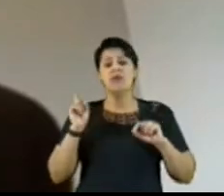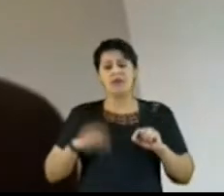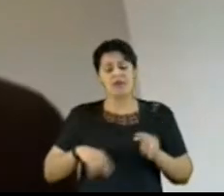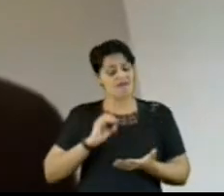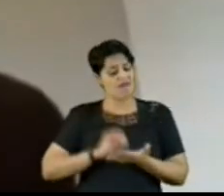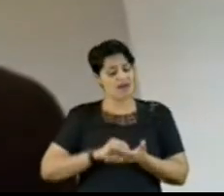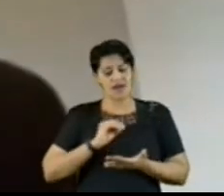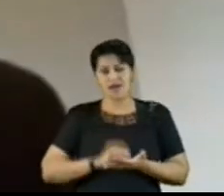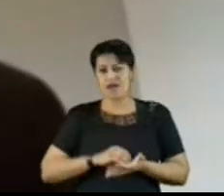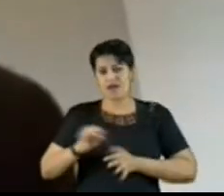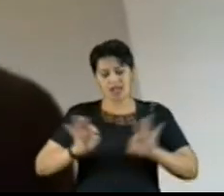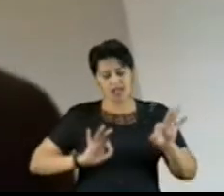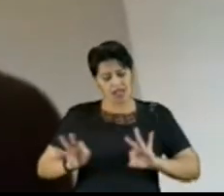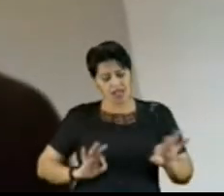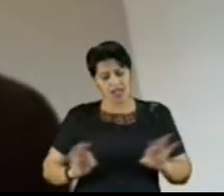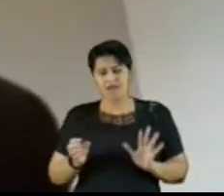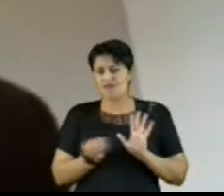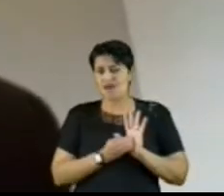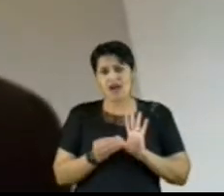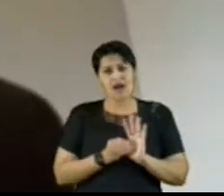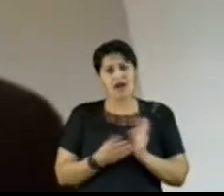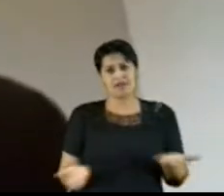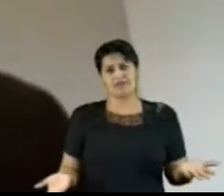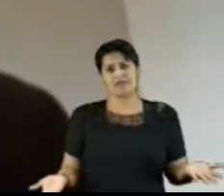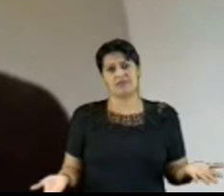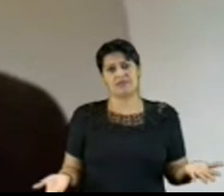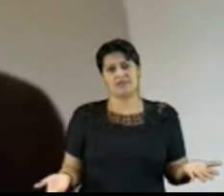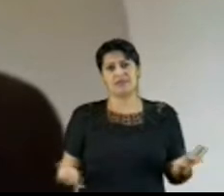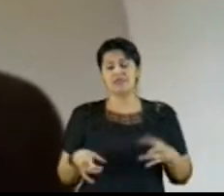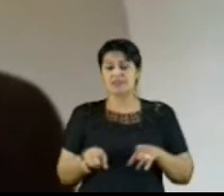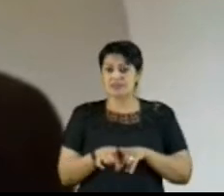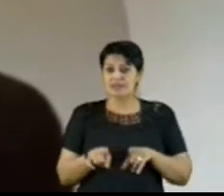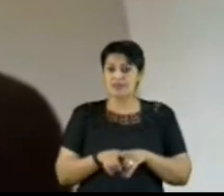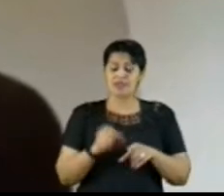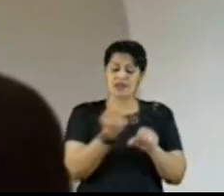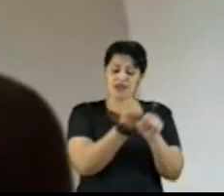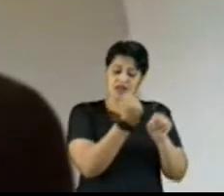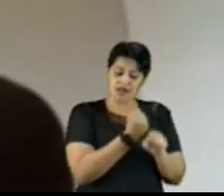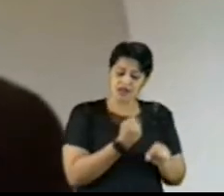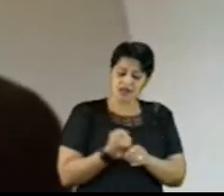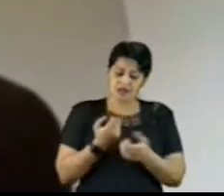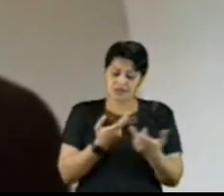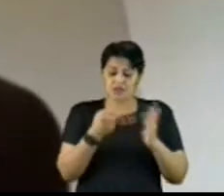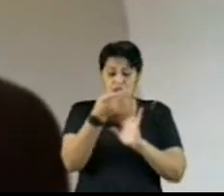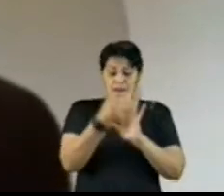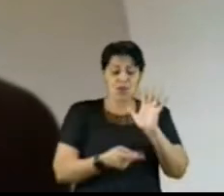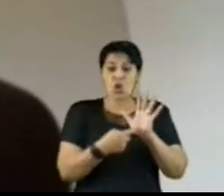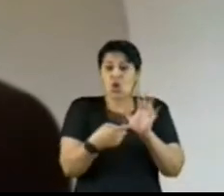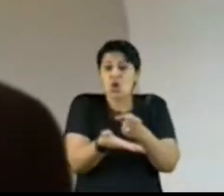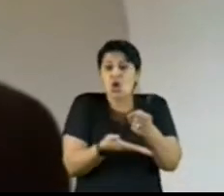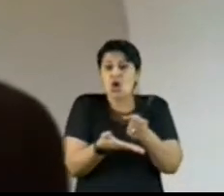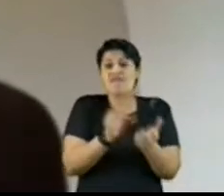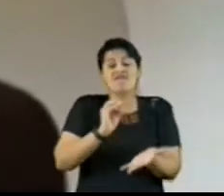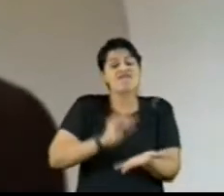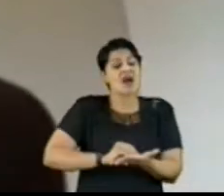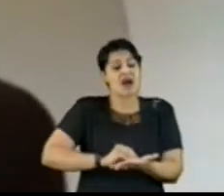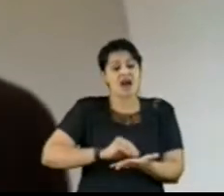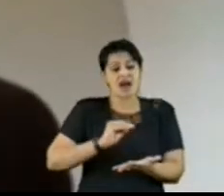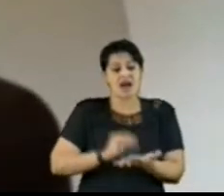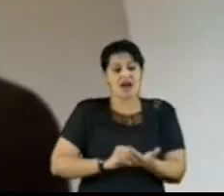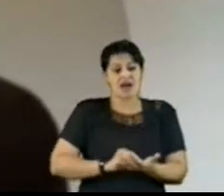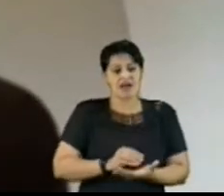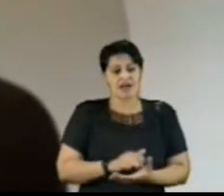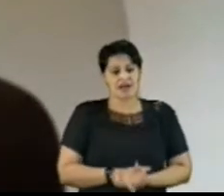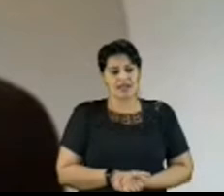planejamento, que foi esquecido, e a falta, nas obras de infraestrutura, de projetos básicos. Imaginem o que estamos